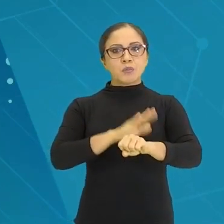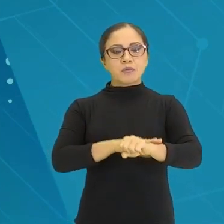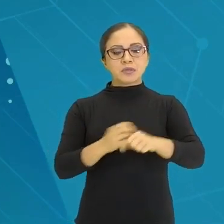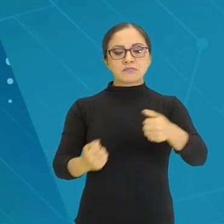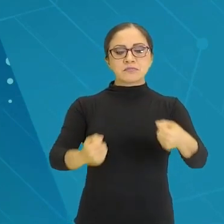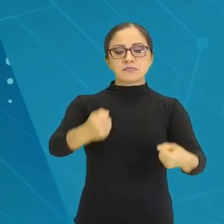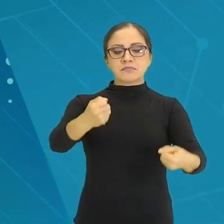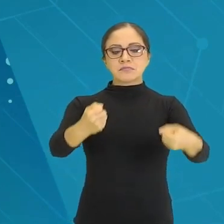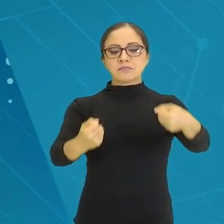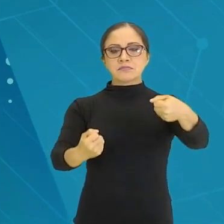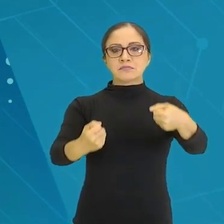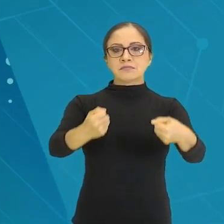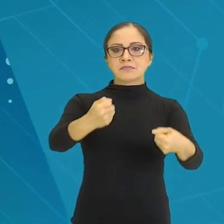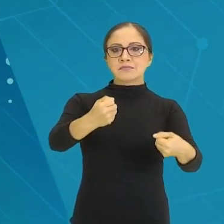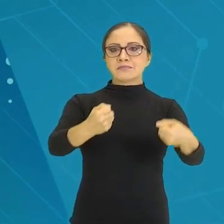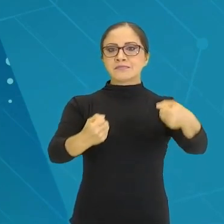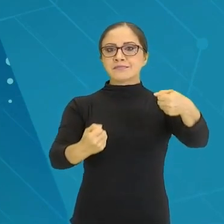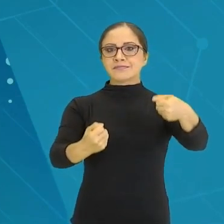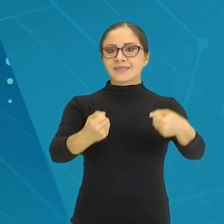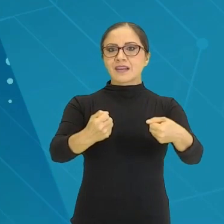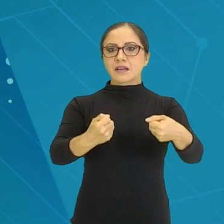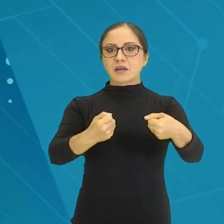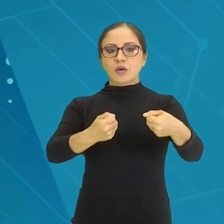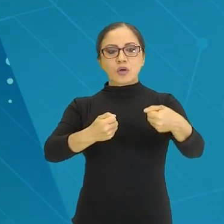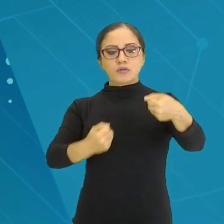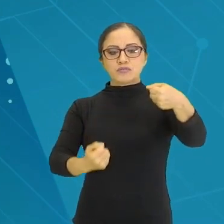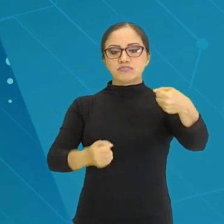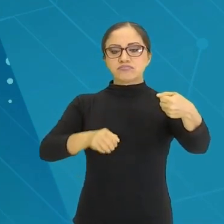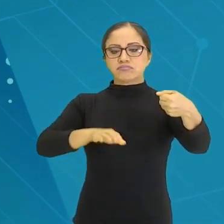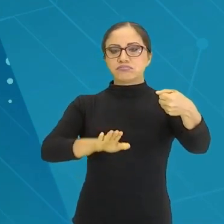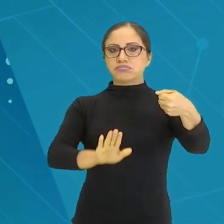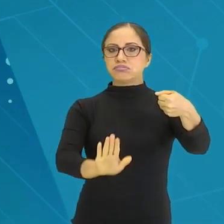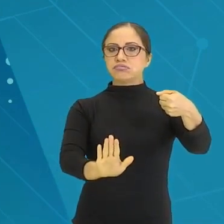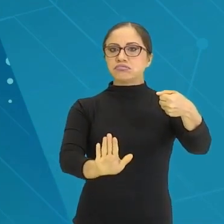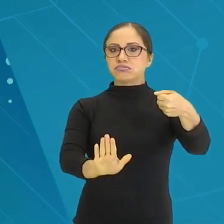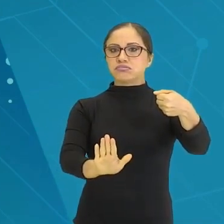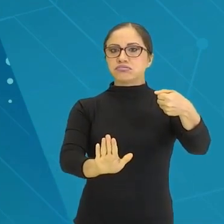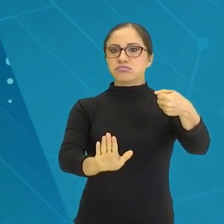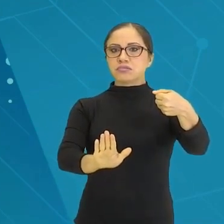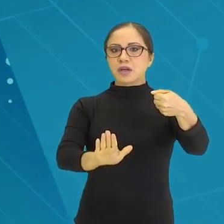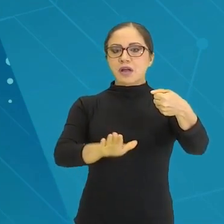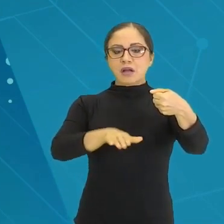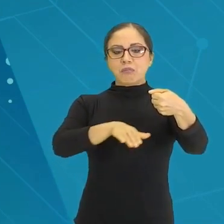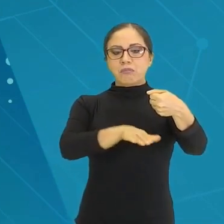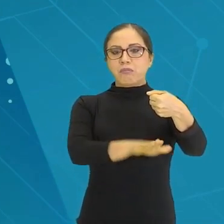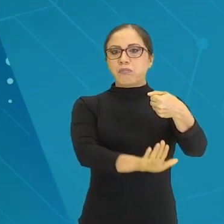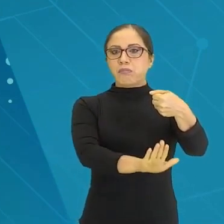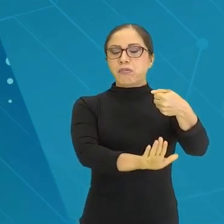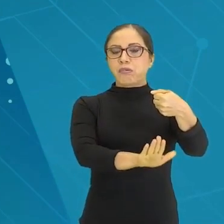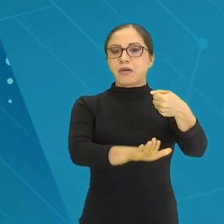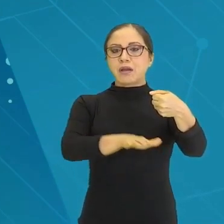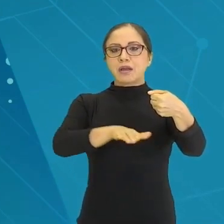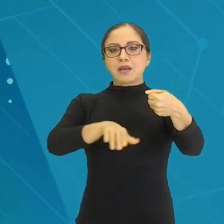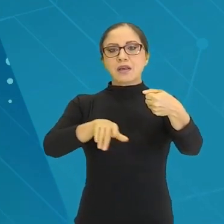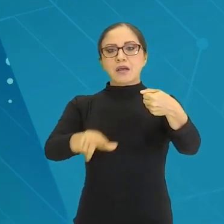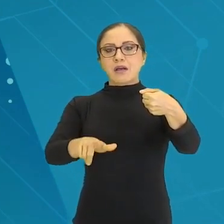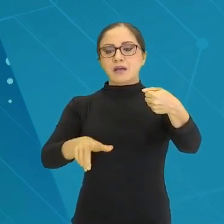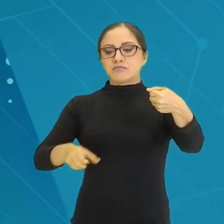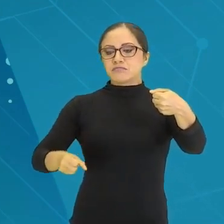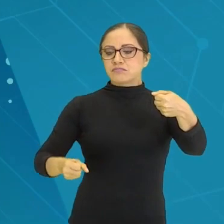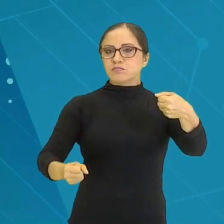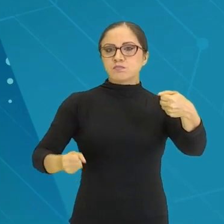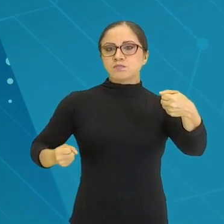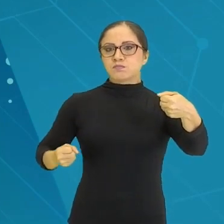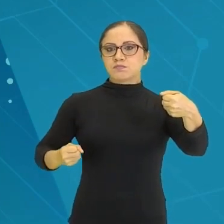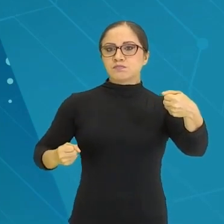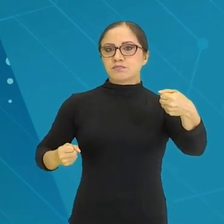desenvolve a coordenação motora fina, pisando na embreagem com o pé esquerdo, no acelerador com o pé direito, engata a marcha com